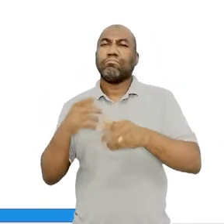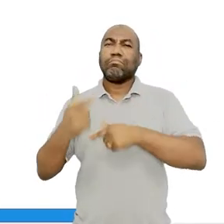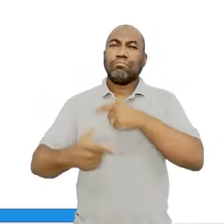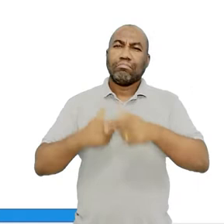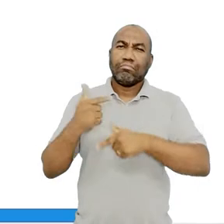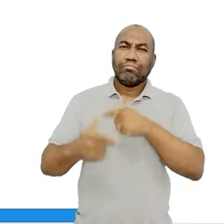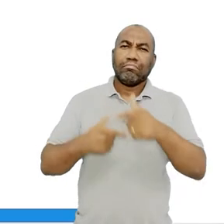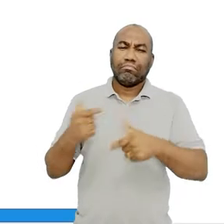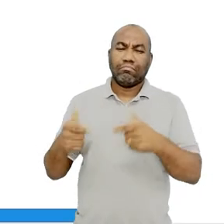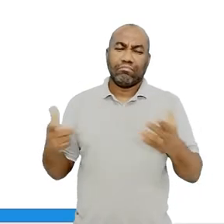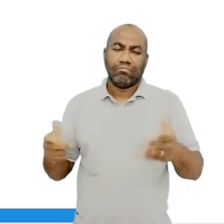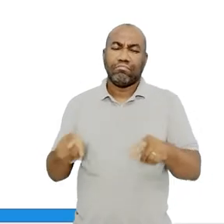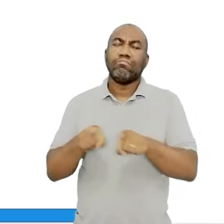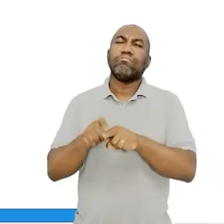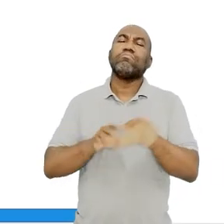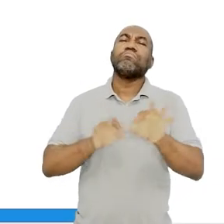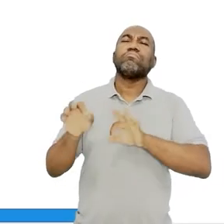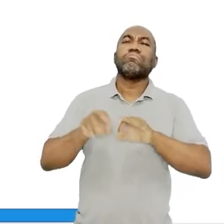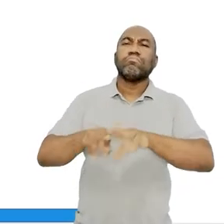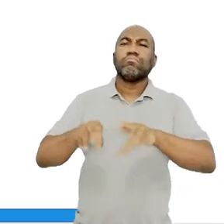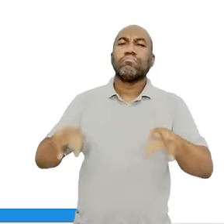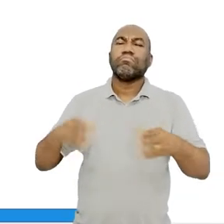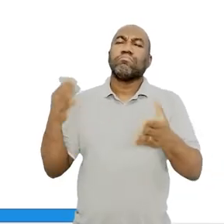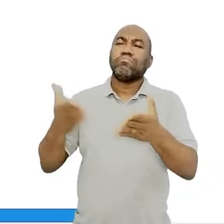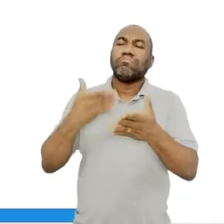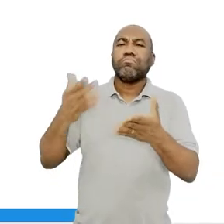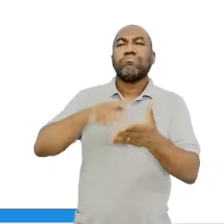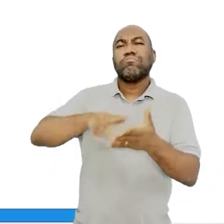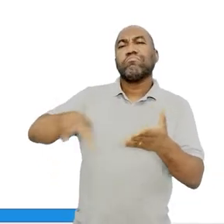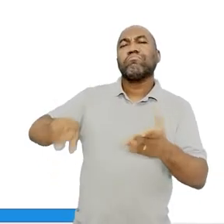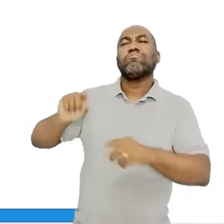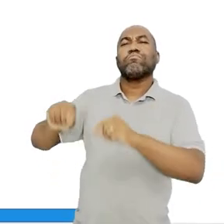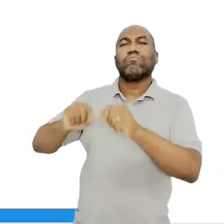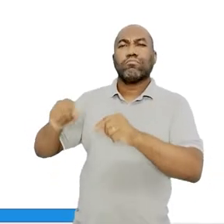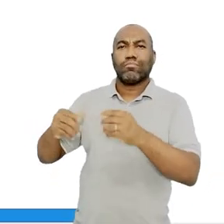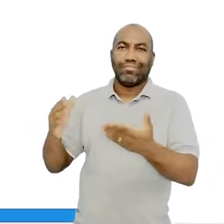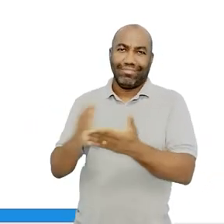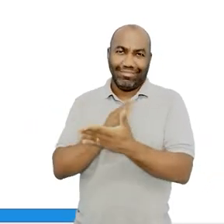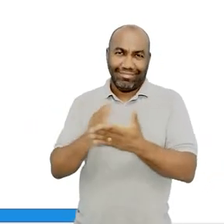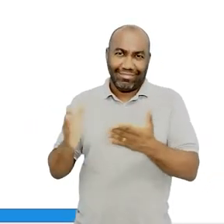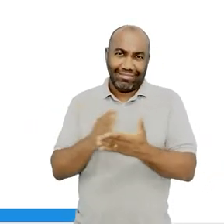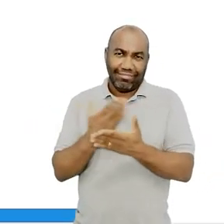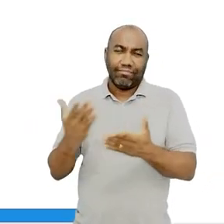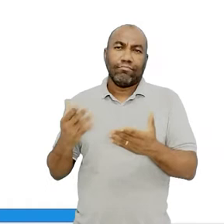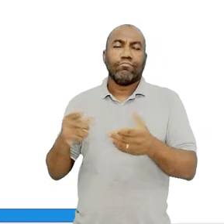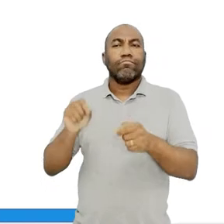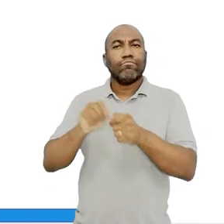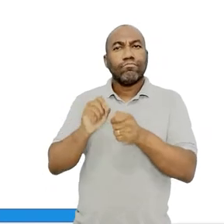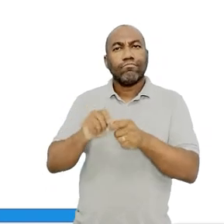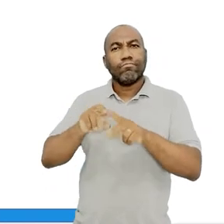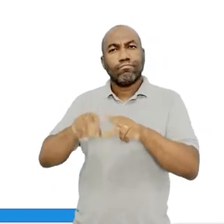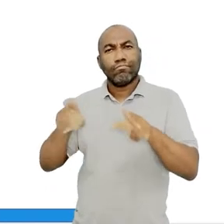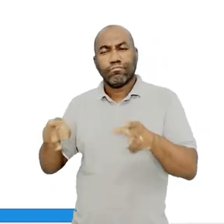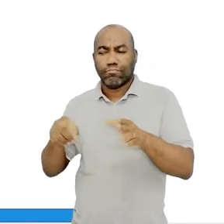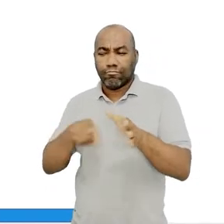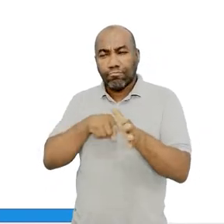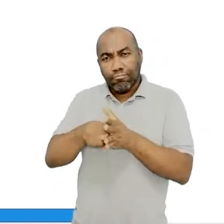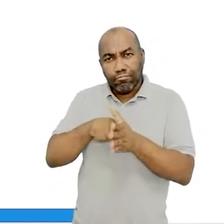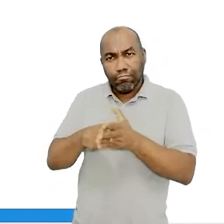sabeis apenas a lição dos livros. Nesses versos aqui, ele vai contra essa vida